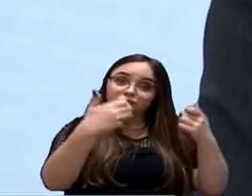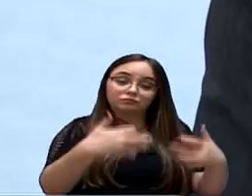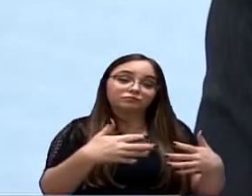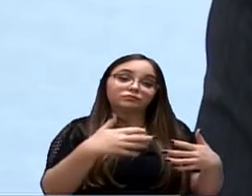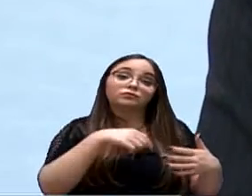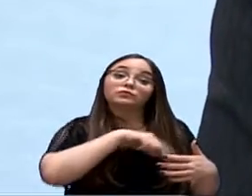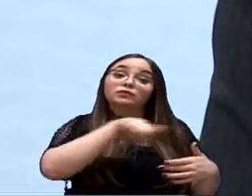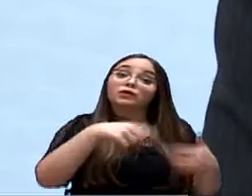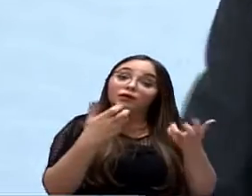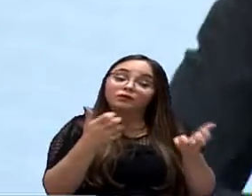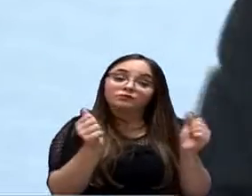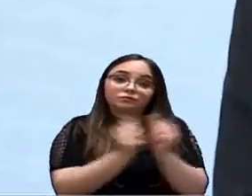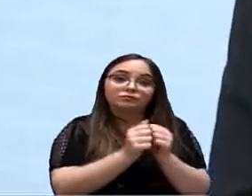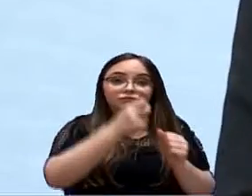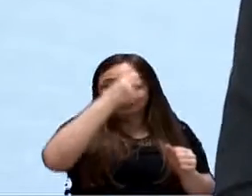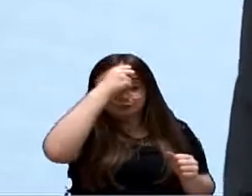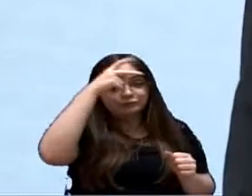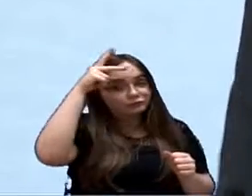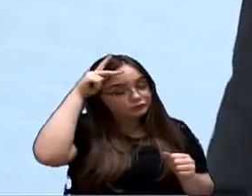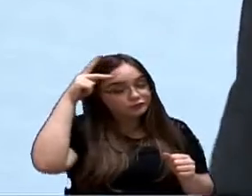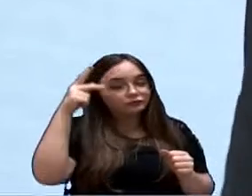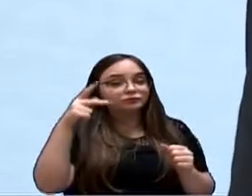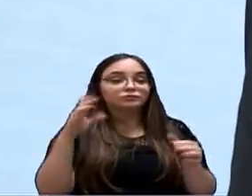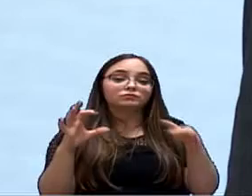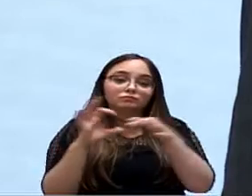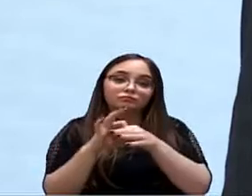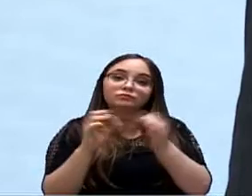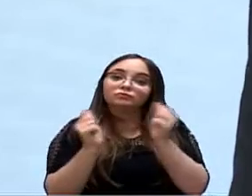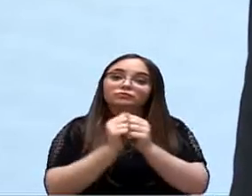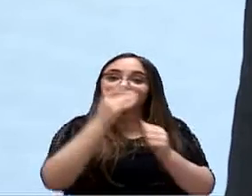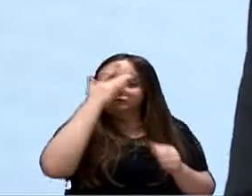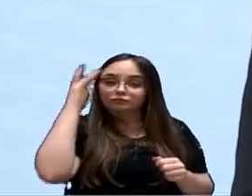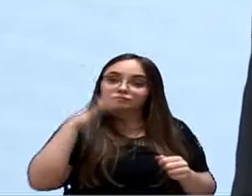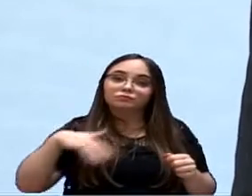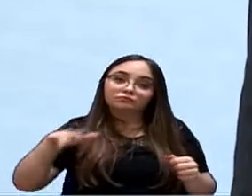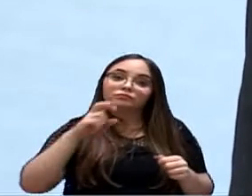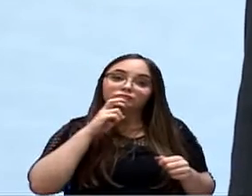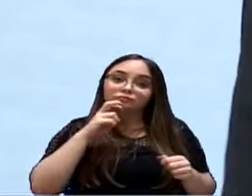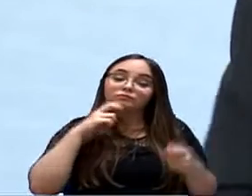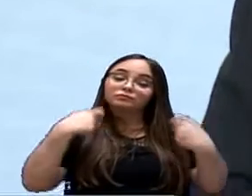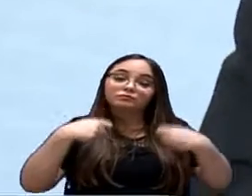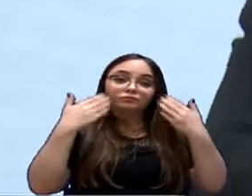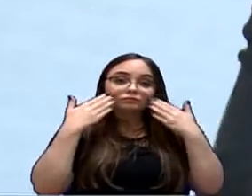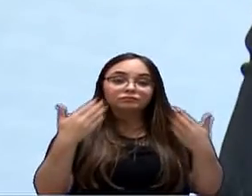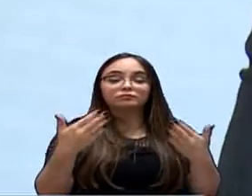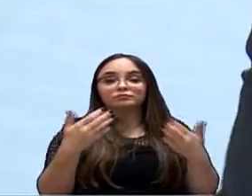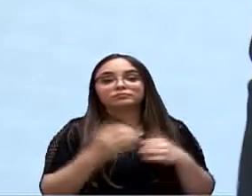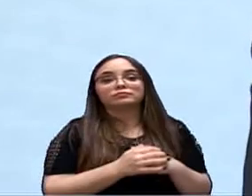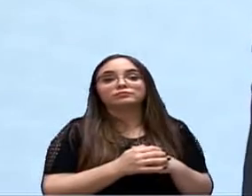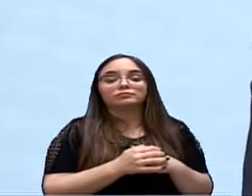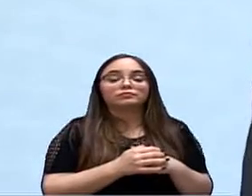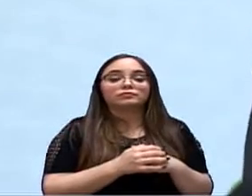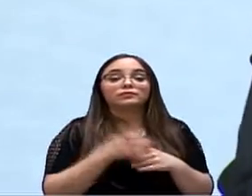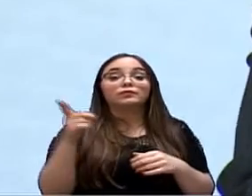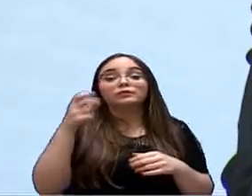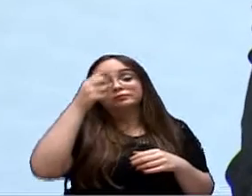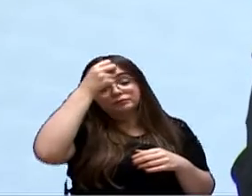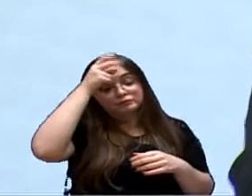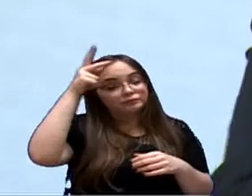contribuir com a prefeitura, contribuir com a população de Sorocaba para que haja uma transparência. Para que a prefeitura